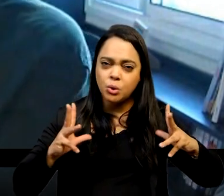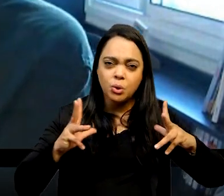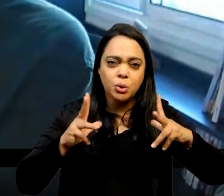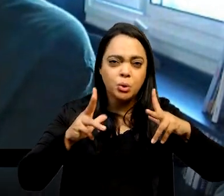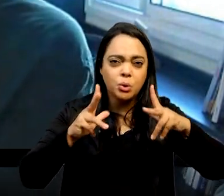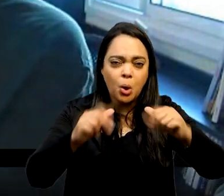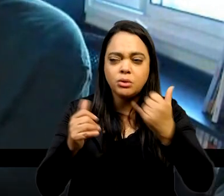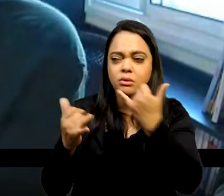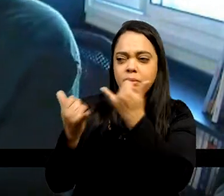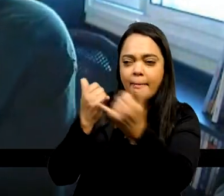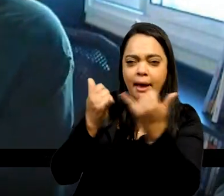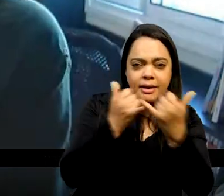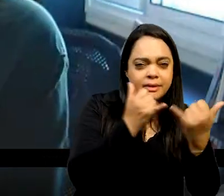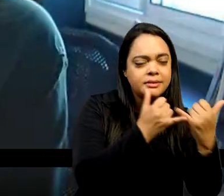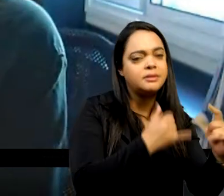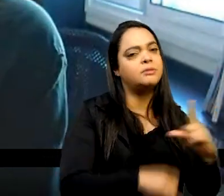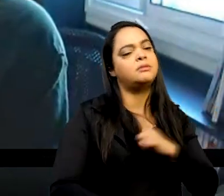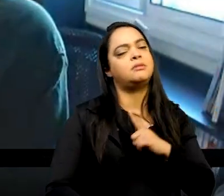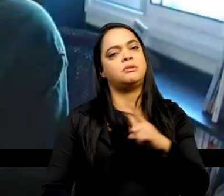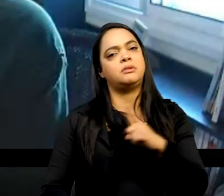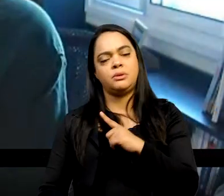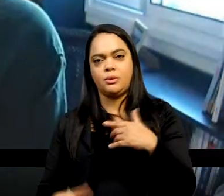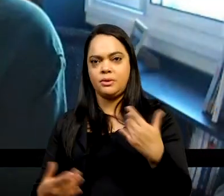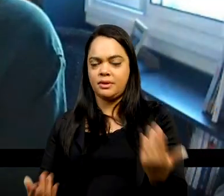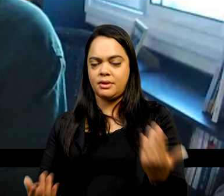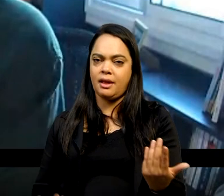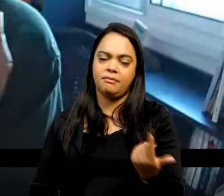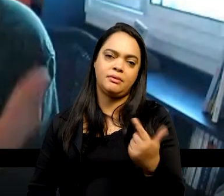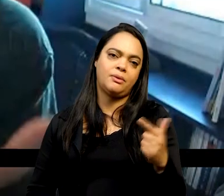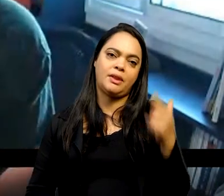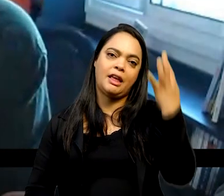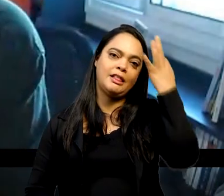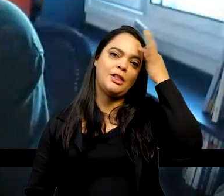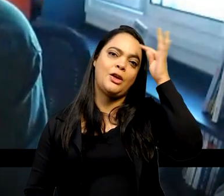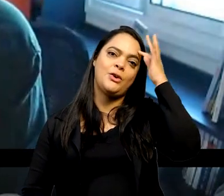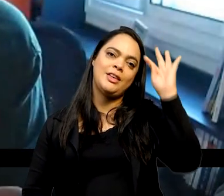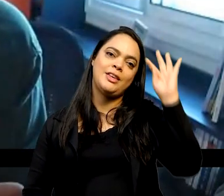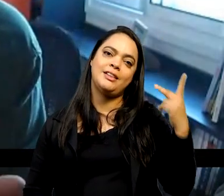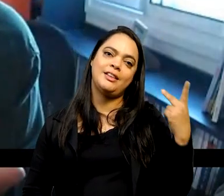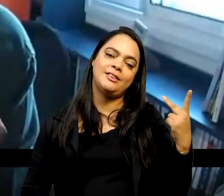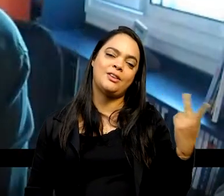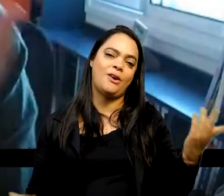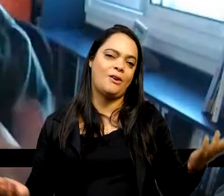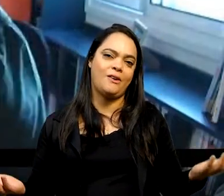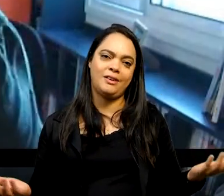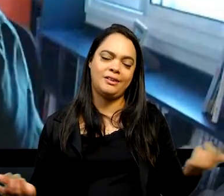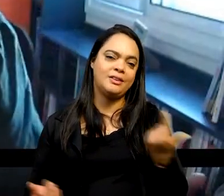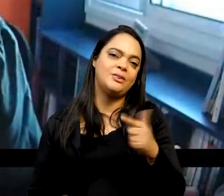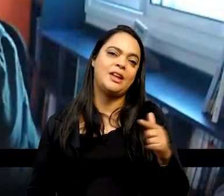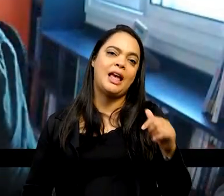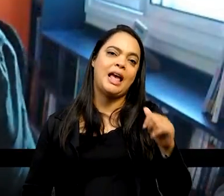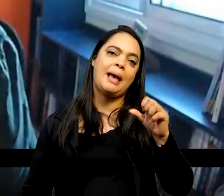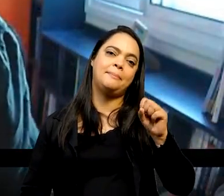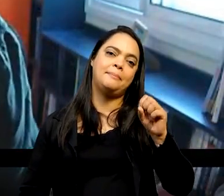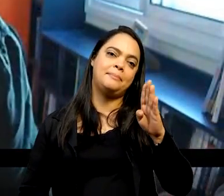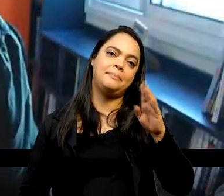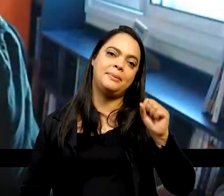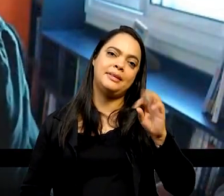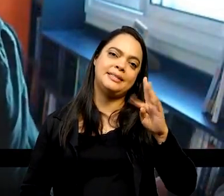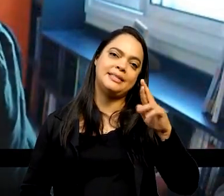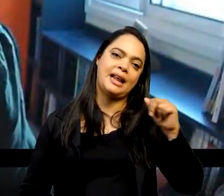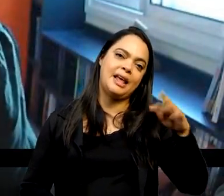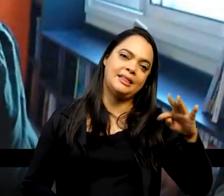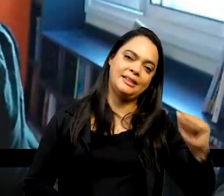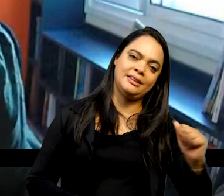e específicos, não existe teoria da história, não existe reflexão abstrata, não existe generalização possível.